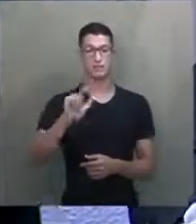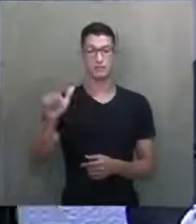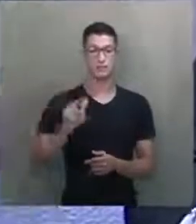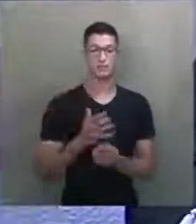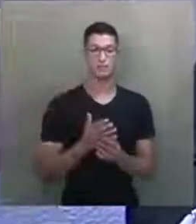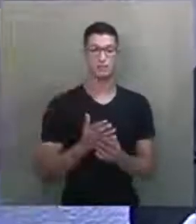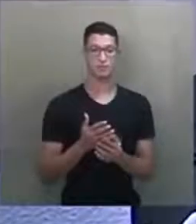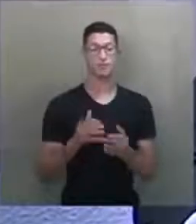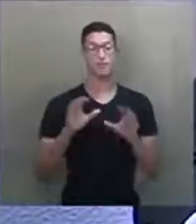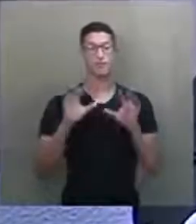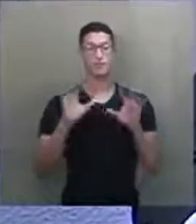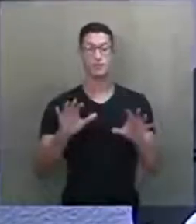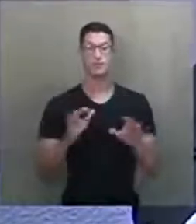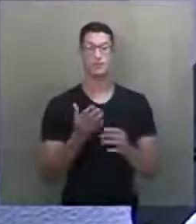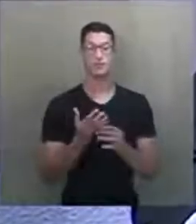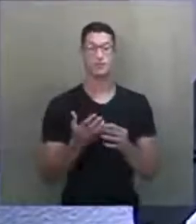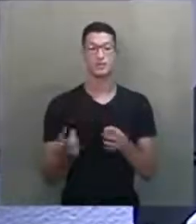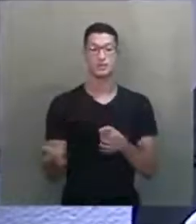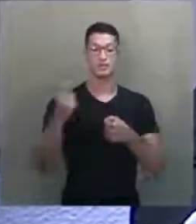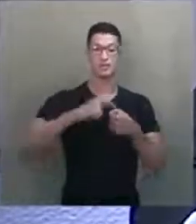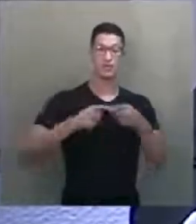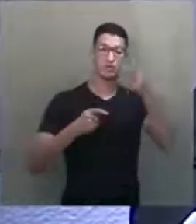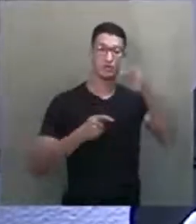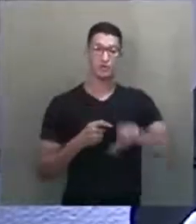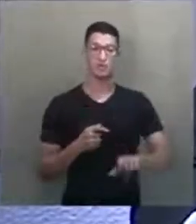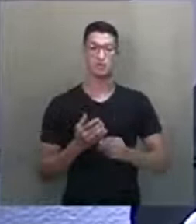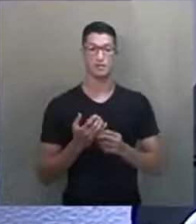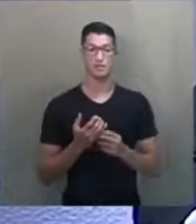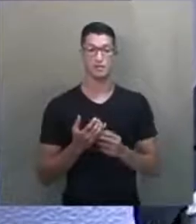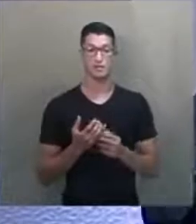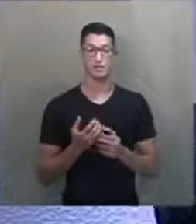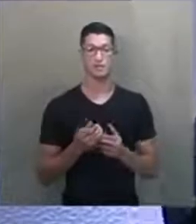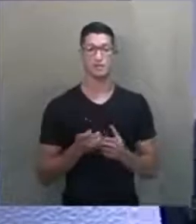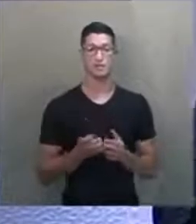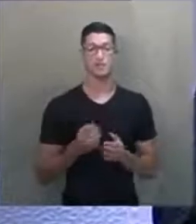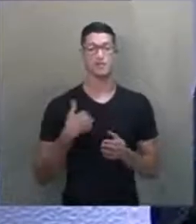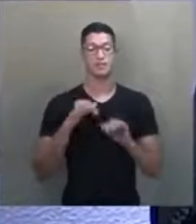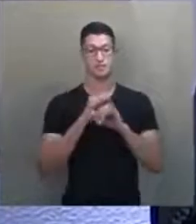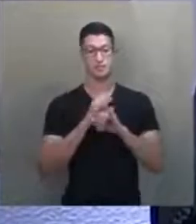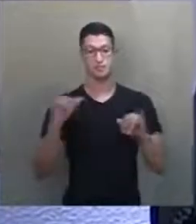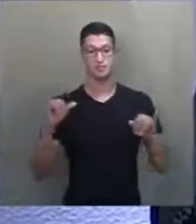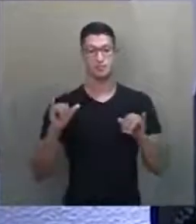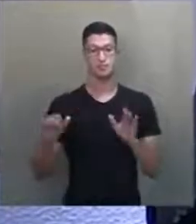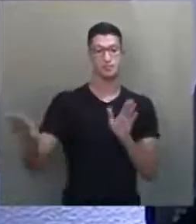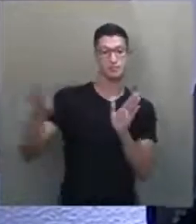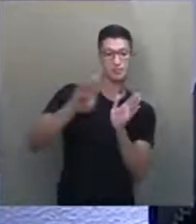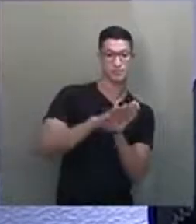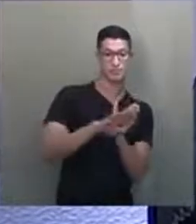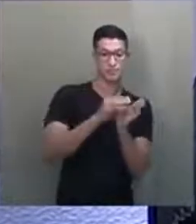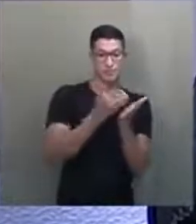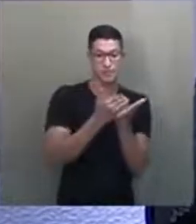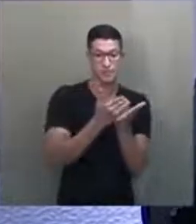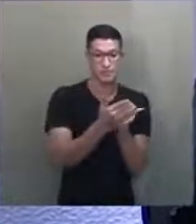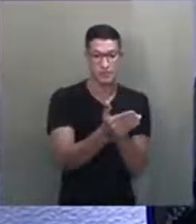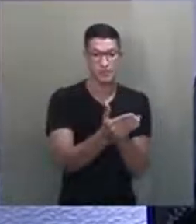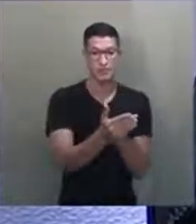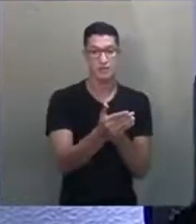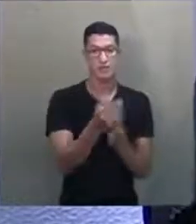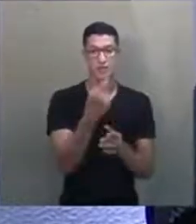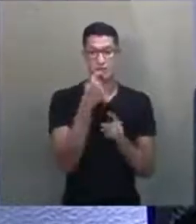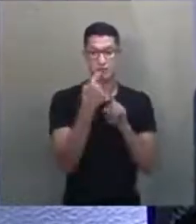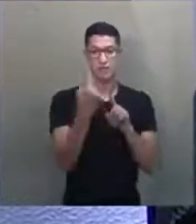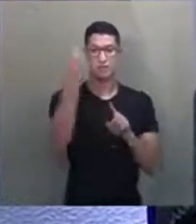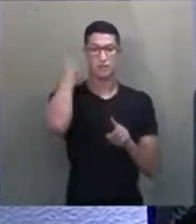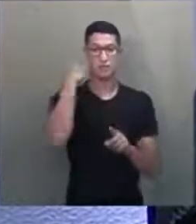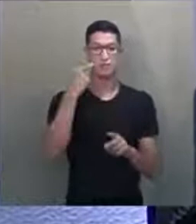E isso, volto a repetir, a mensagem chegou no início do recesso